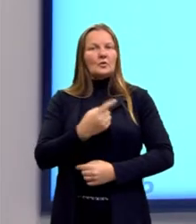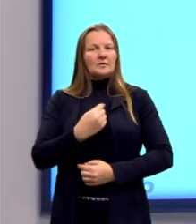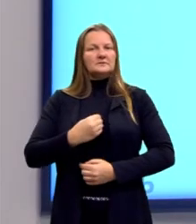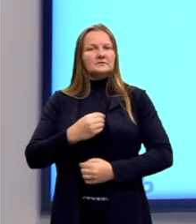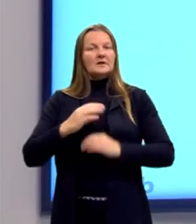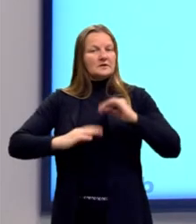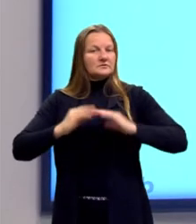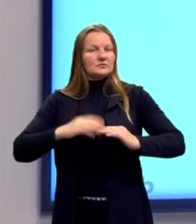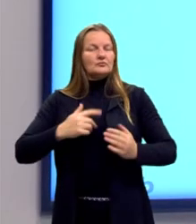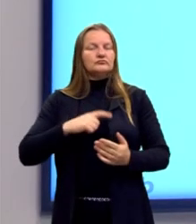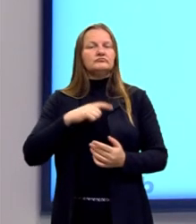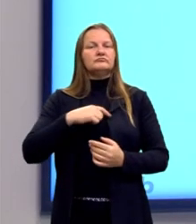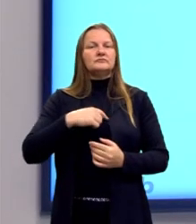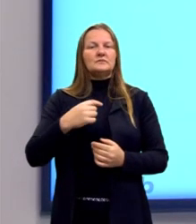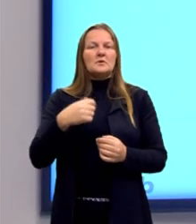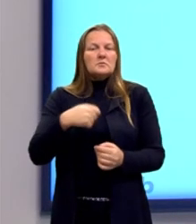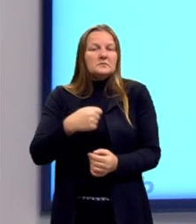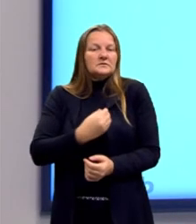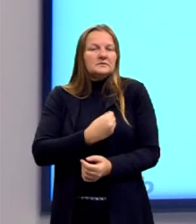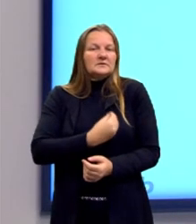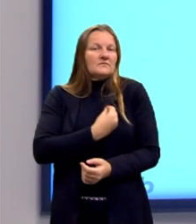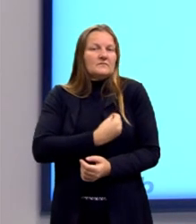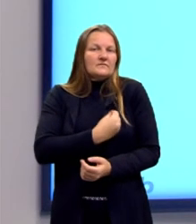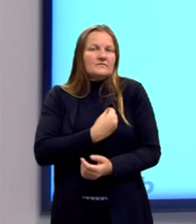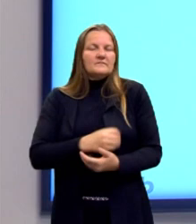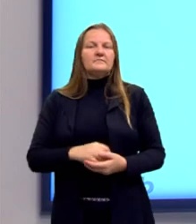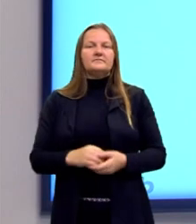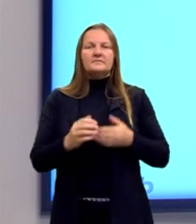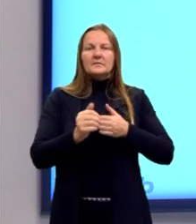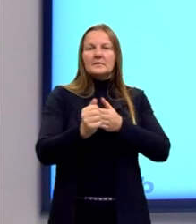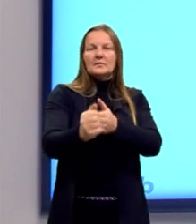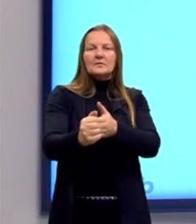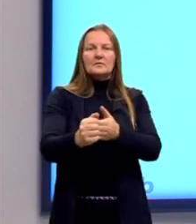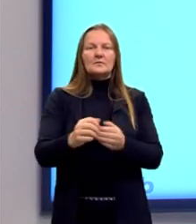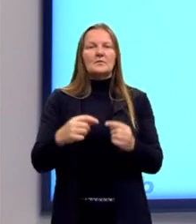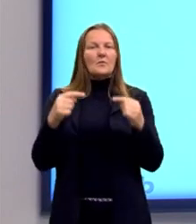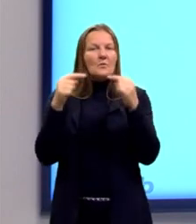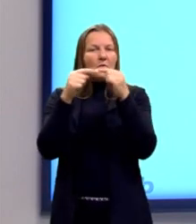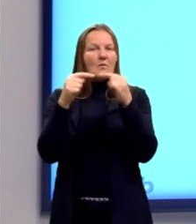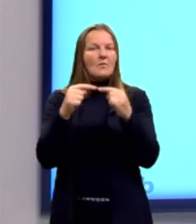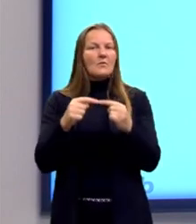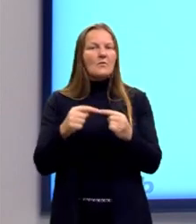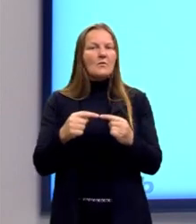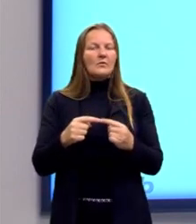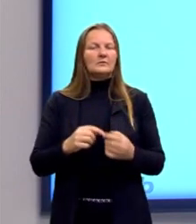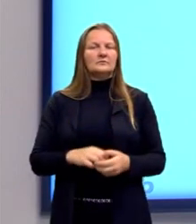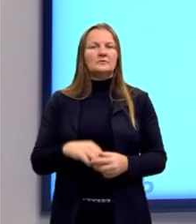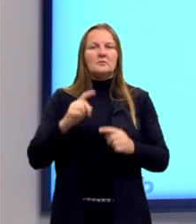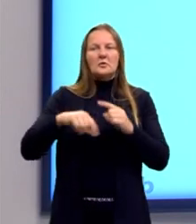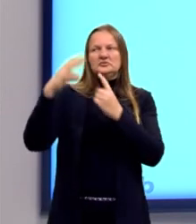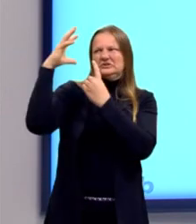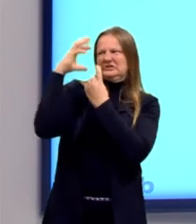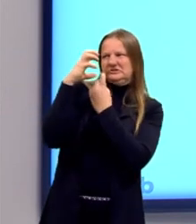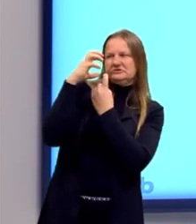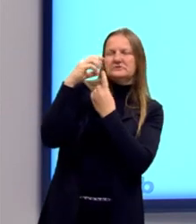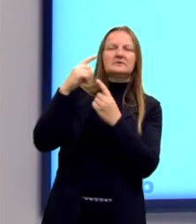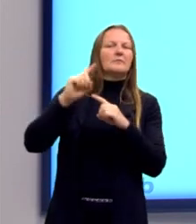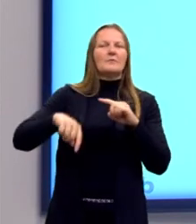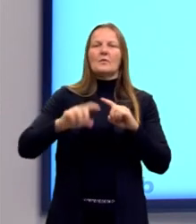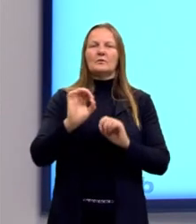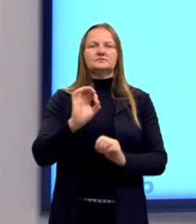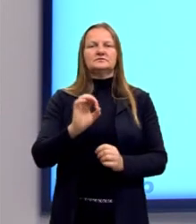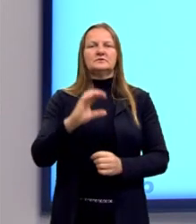as nossas necessidades, com a nossa concordância, digamos assim. Portanto, não podemos ser